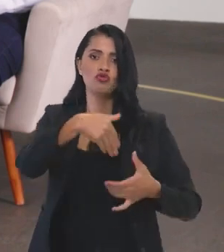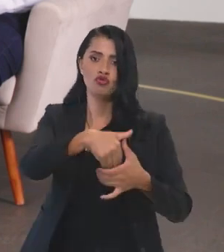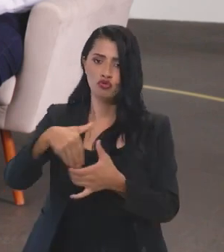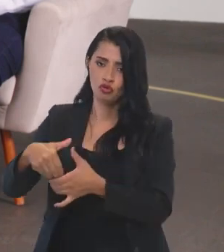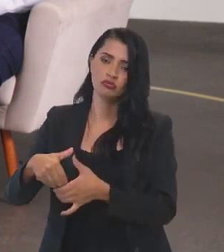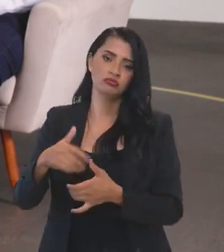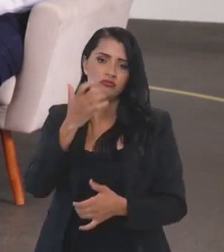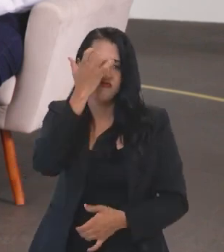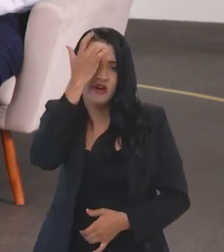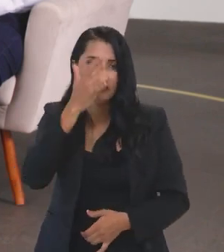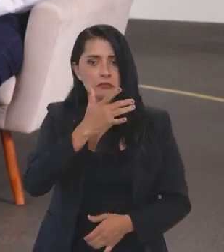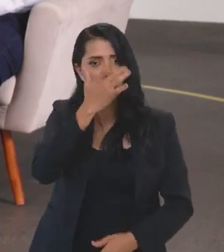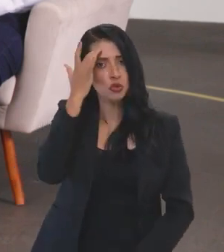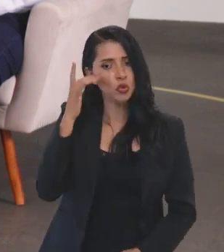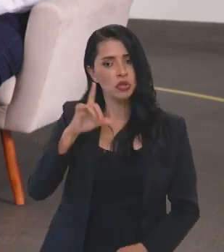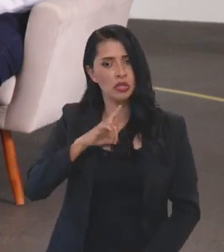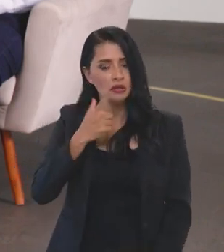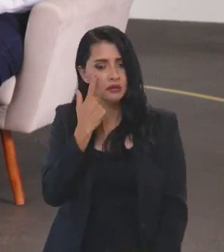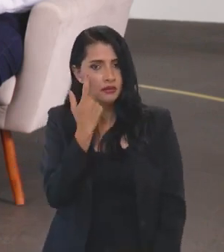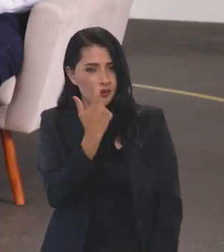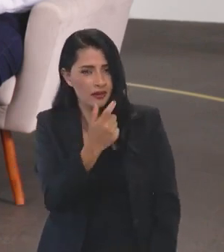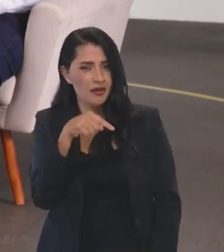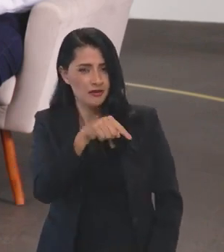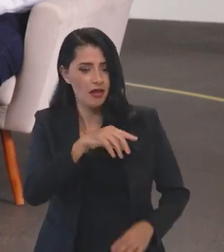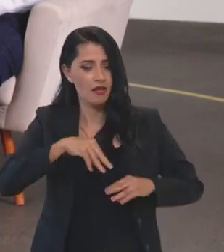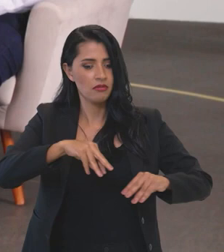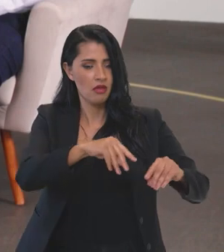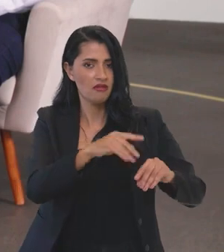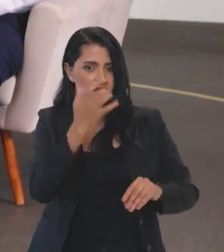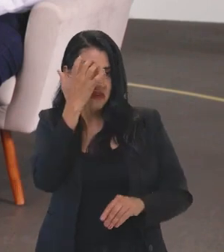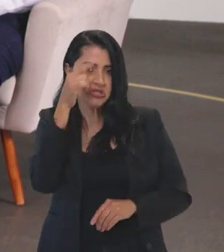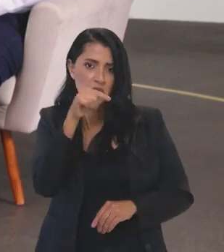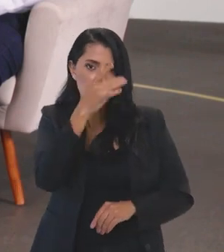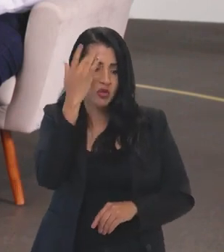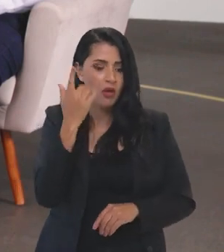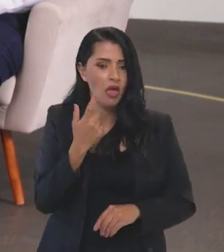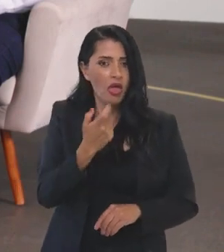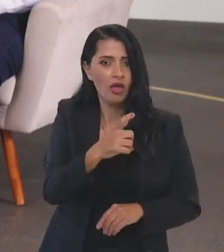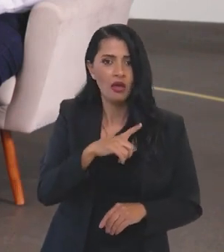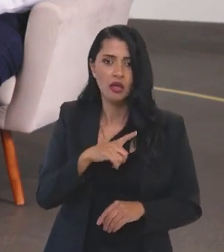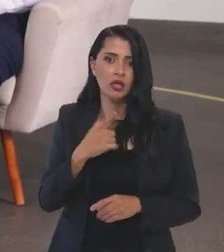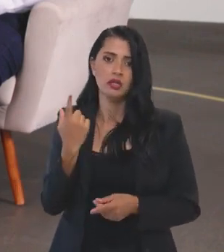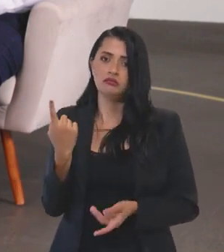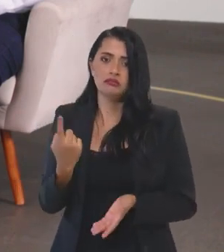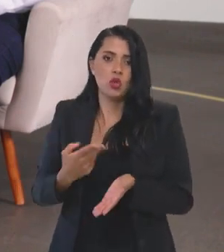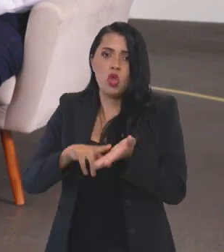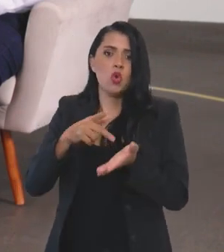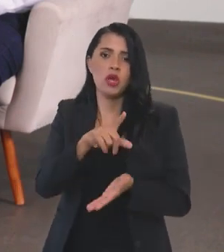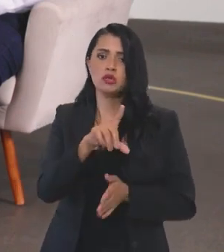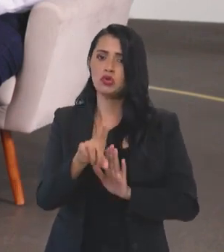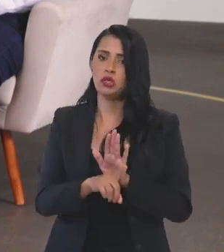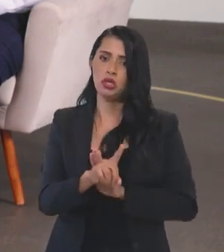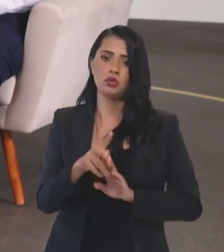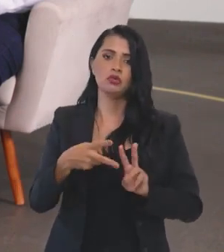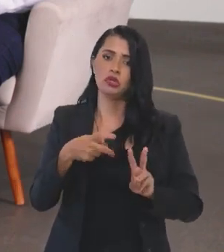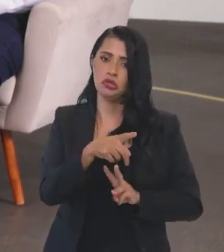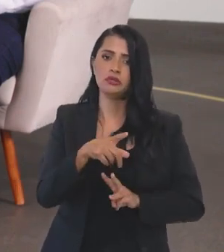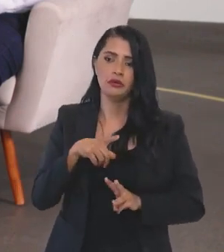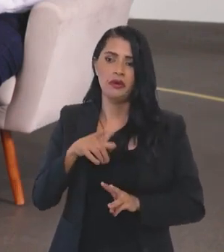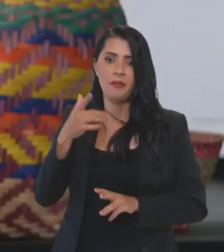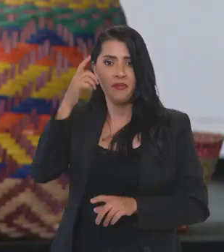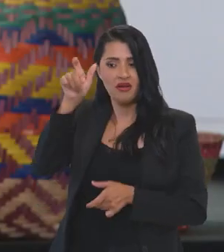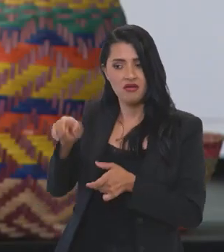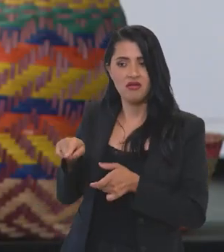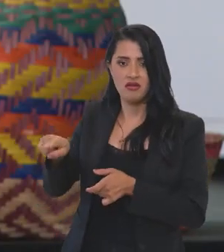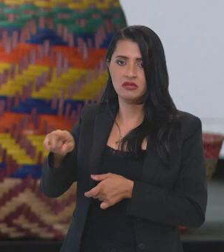Então, assim, facilitou para quem tem um interesse na terra indígena, facilitou para quem não reconhece os direitos indígenas. Então,